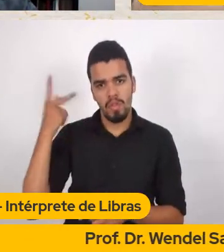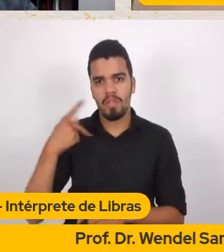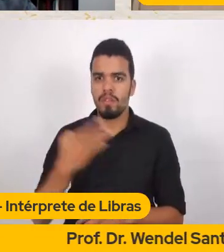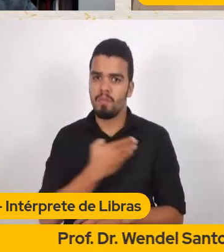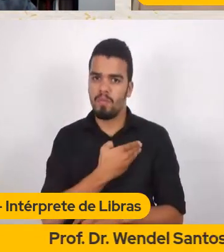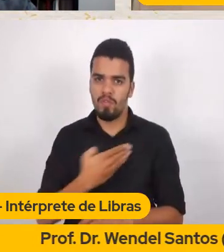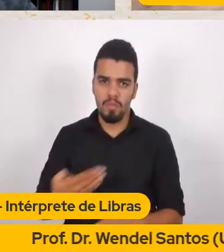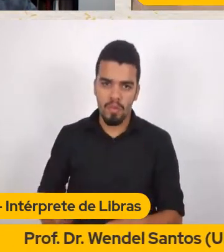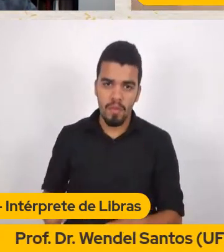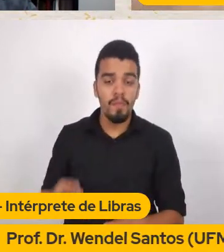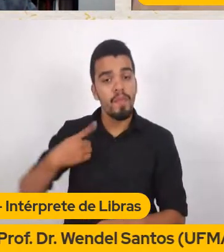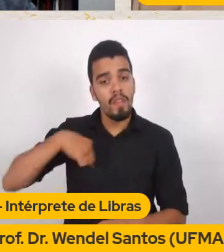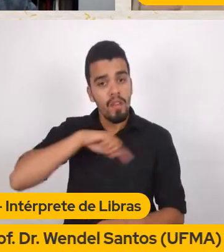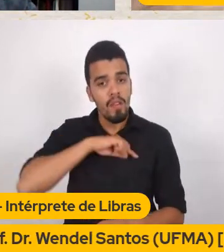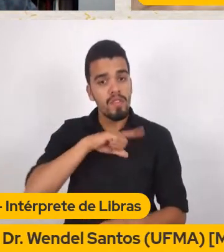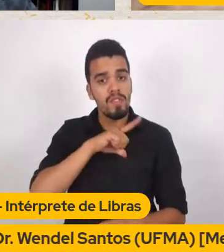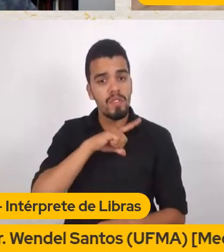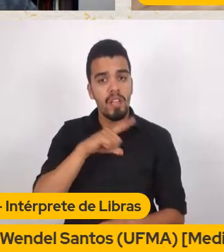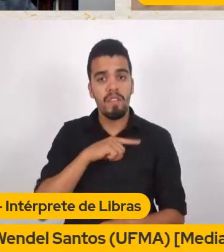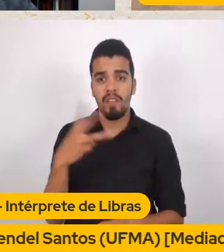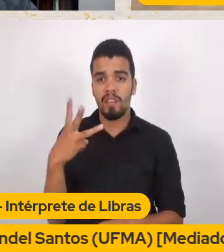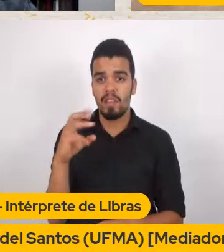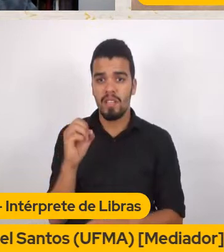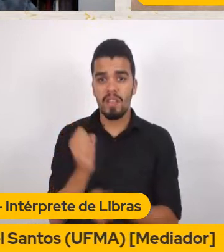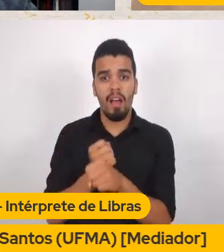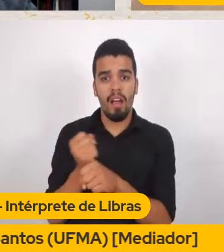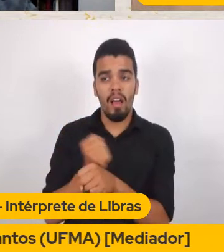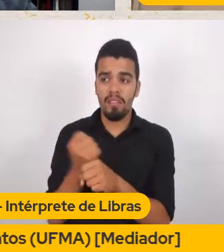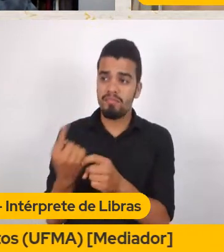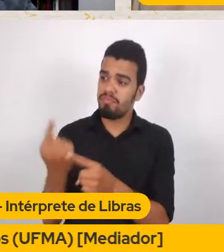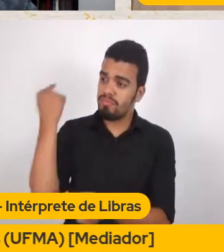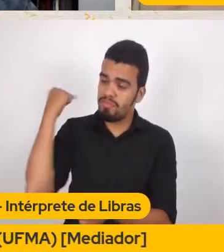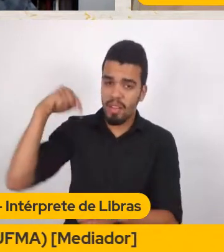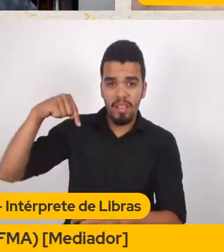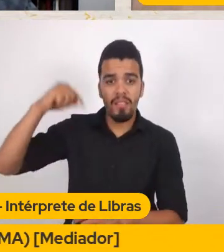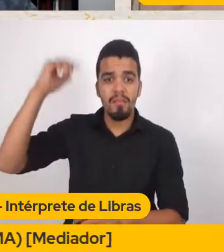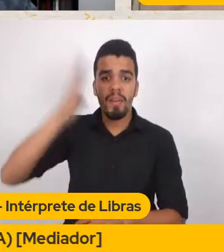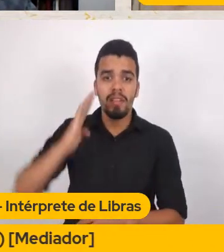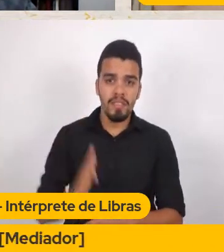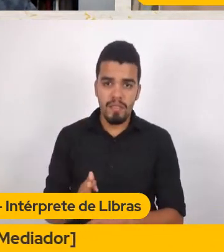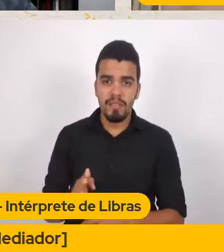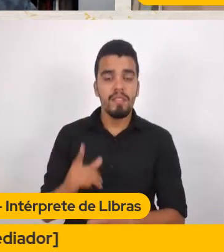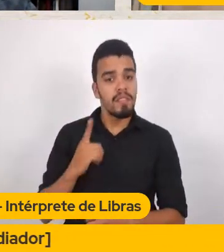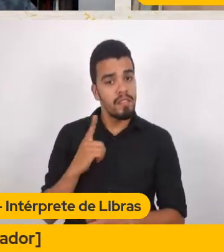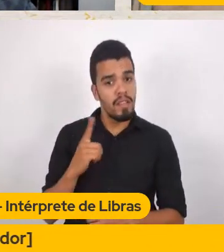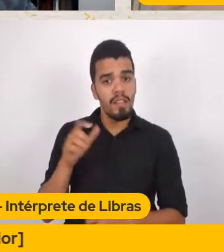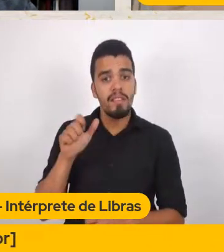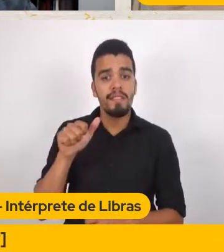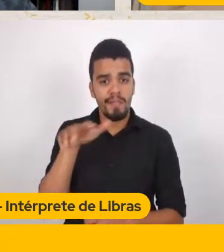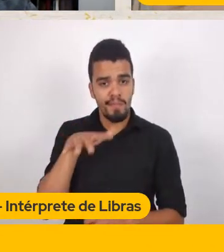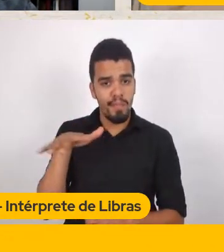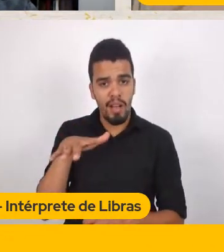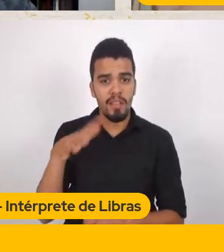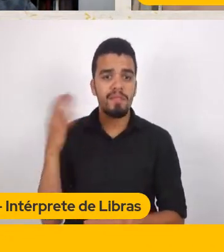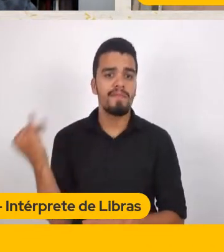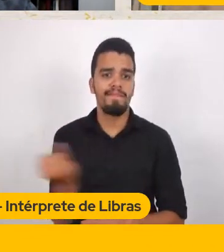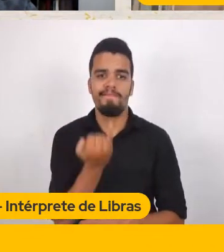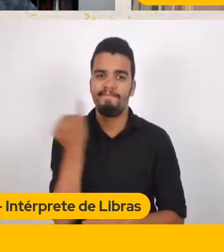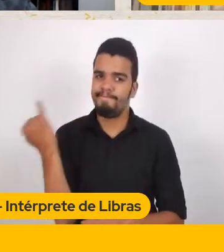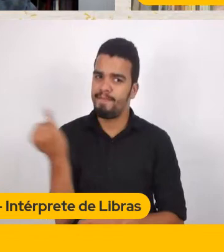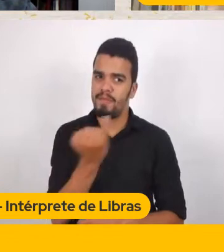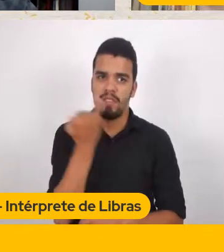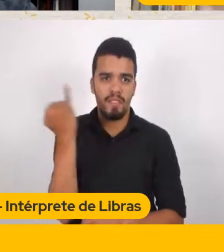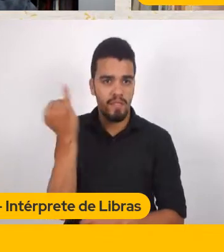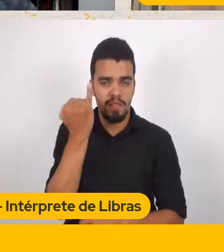teve Nesses últimos 30 anos No Brasil Né São espaços Importantíssimos E que